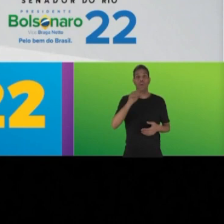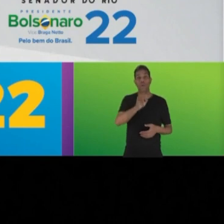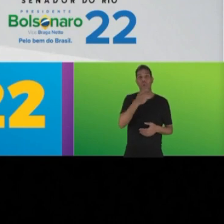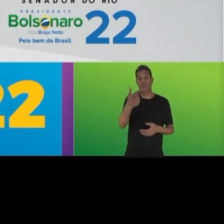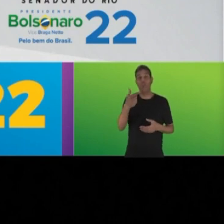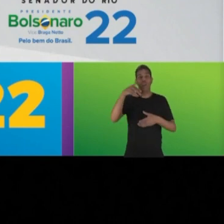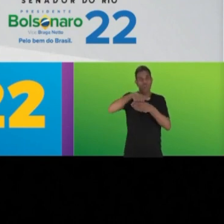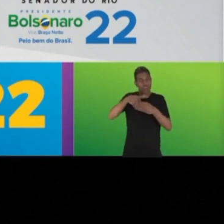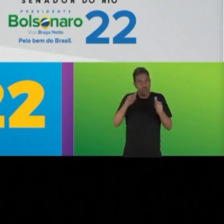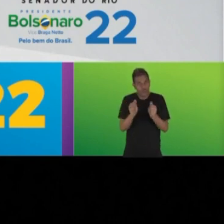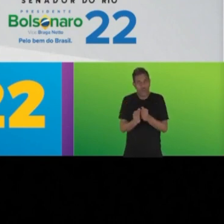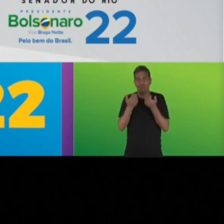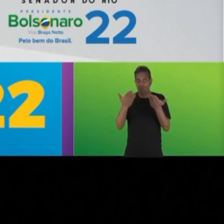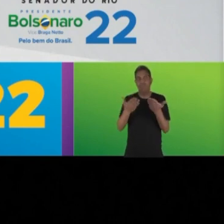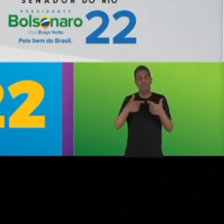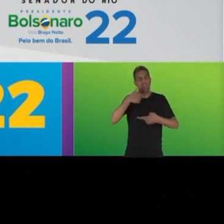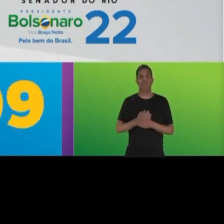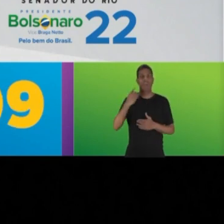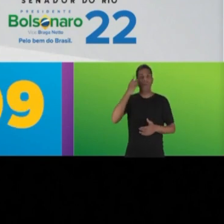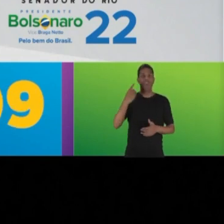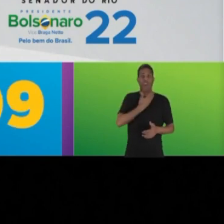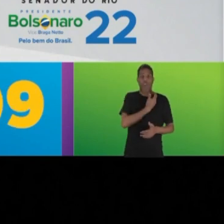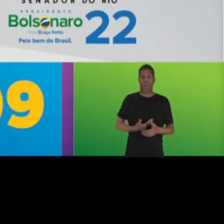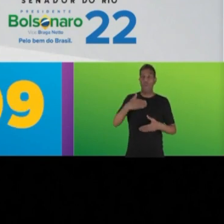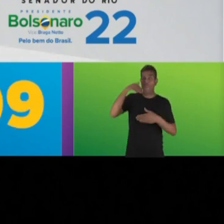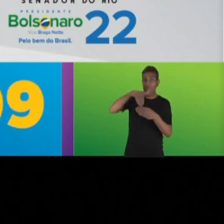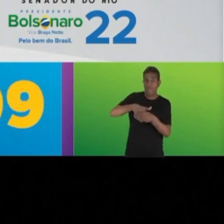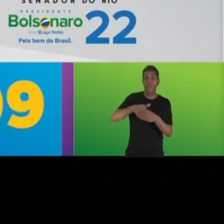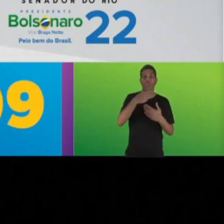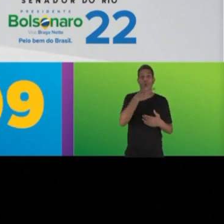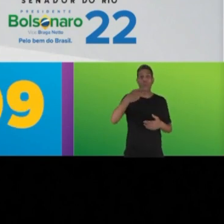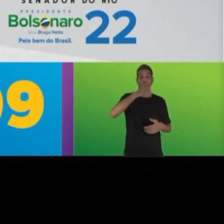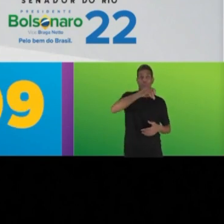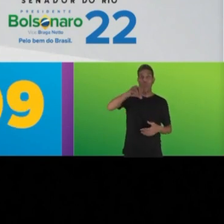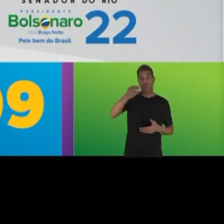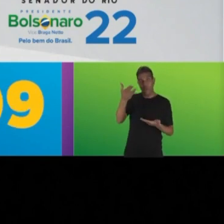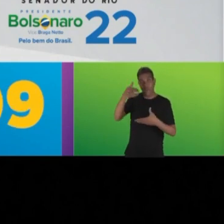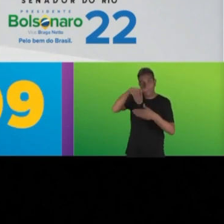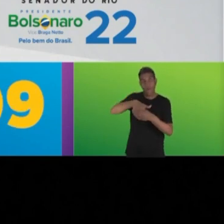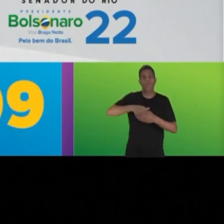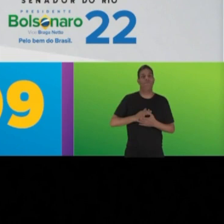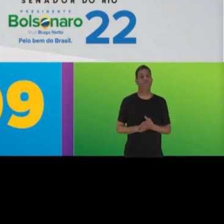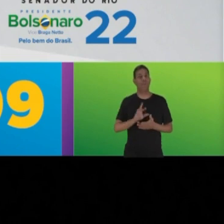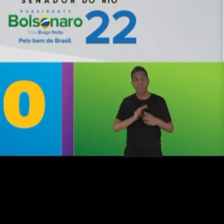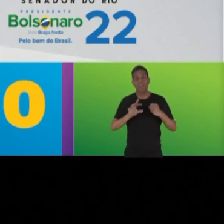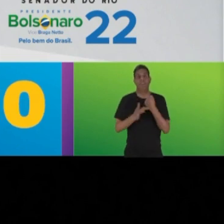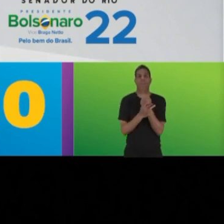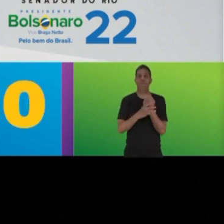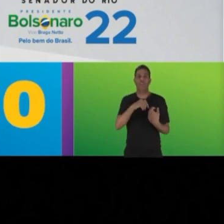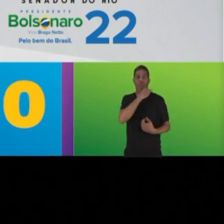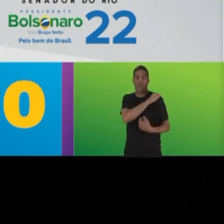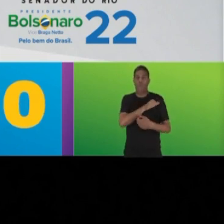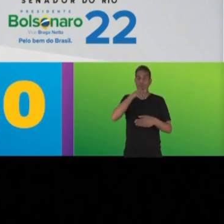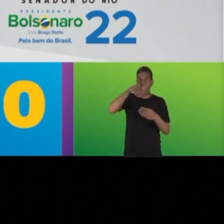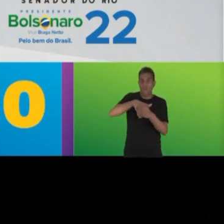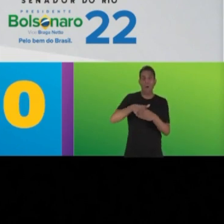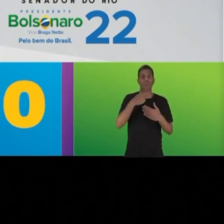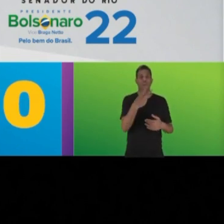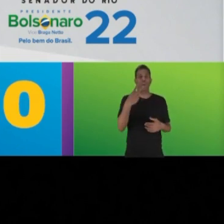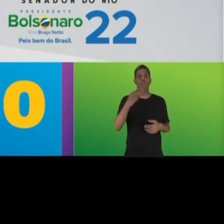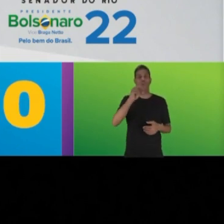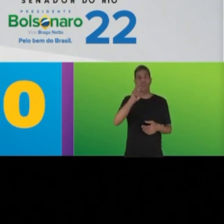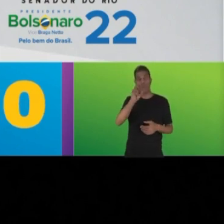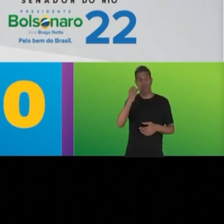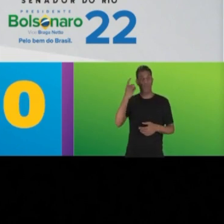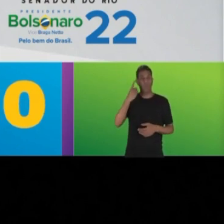22-8-2-2. Irmã do Gabriel Monteiro. Para deputado estadual, vote Douglas Gomes, 22-999. A segurança que viu precisa, delegada